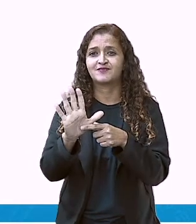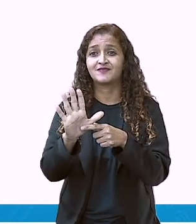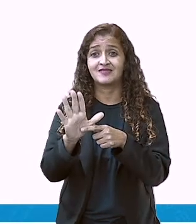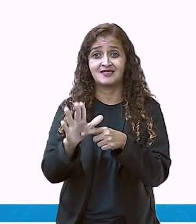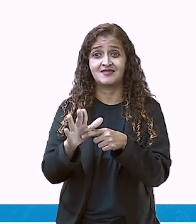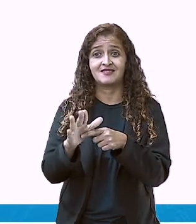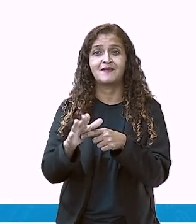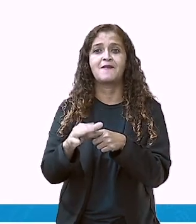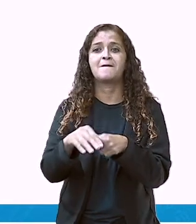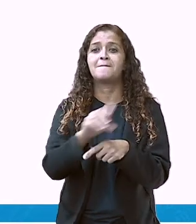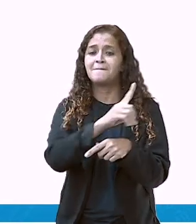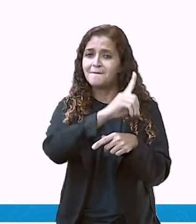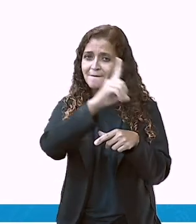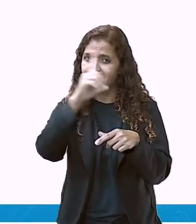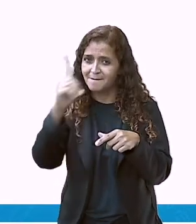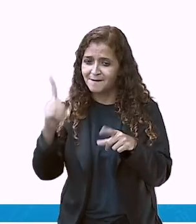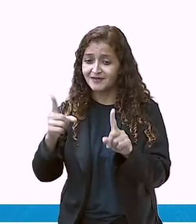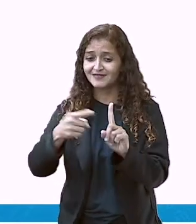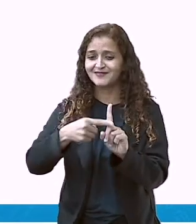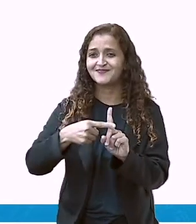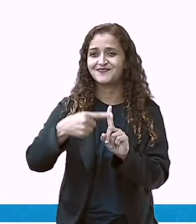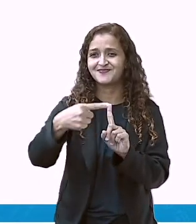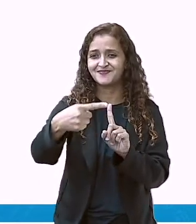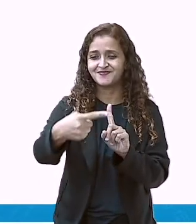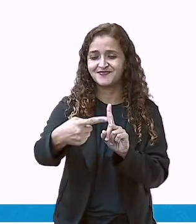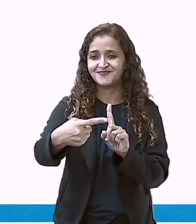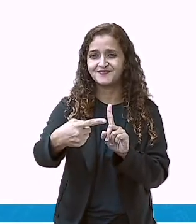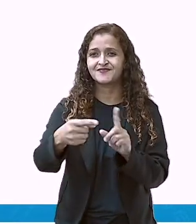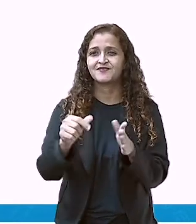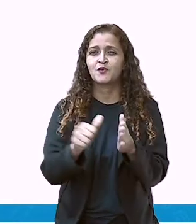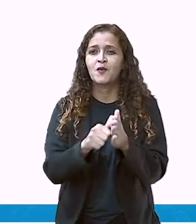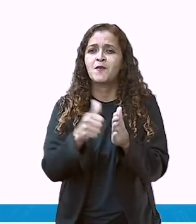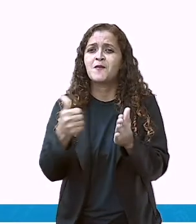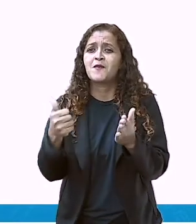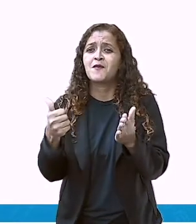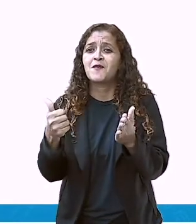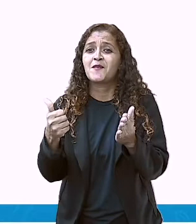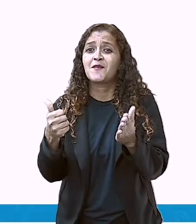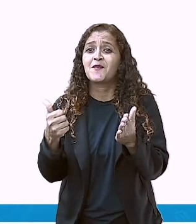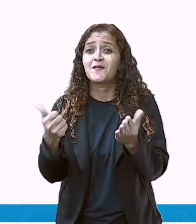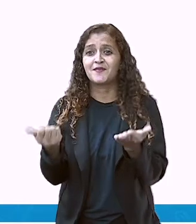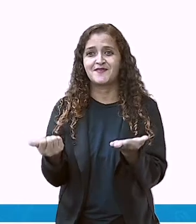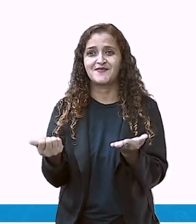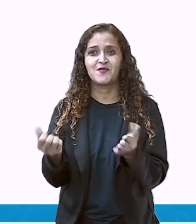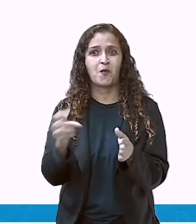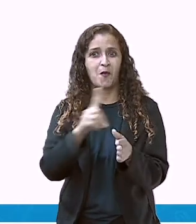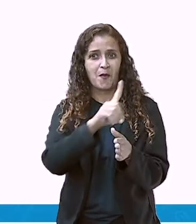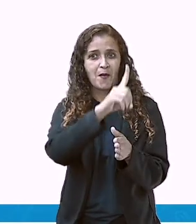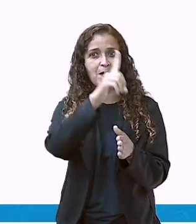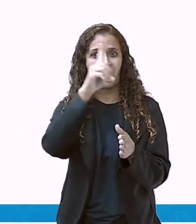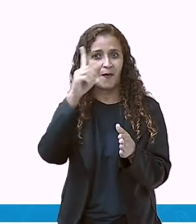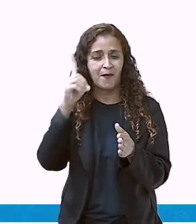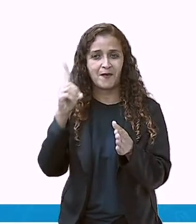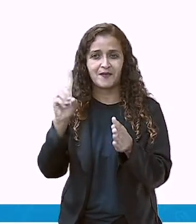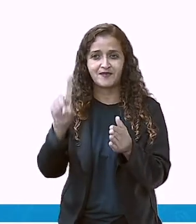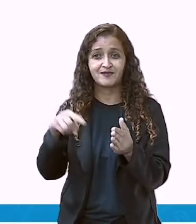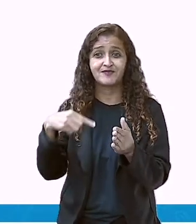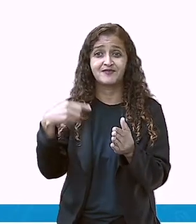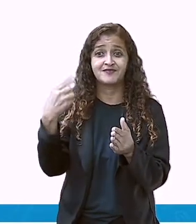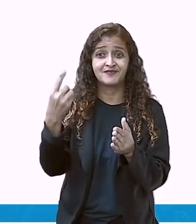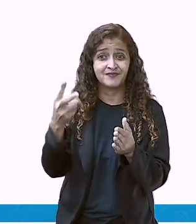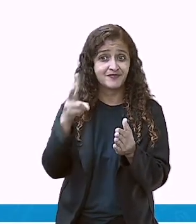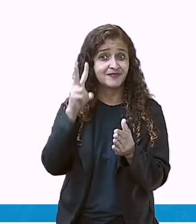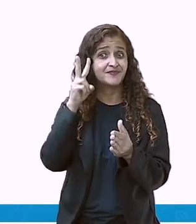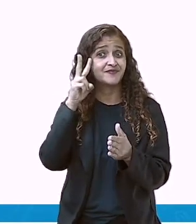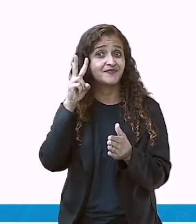É os dias da semana. Qual que é o primeiro dia da semana? Domingo, depois vem o segundo,